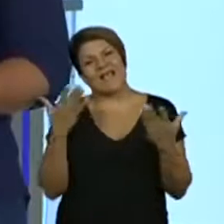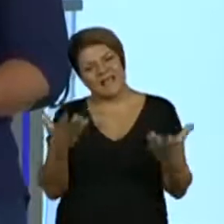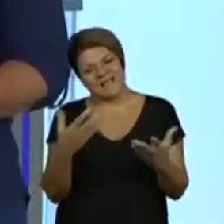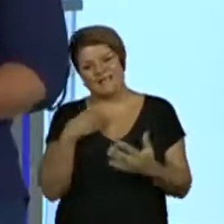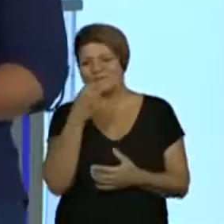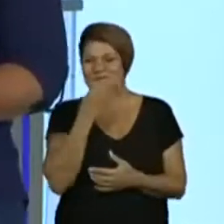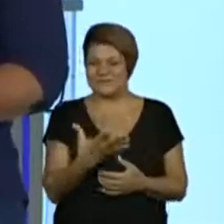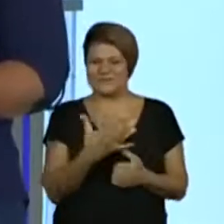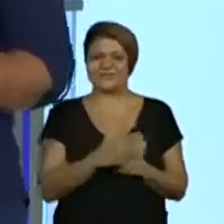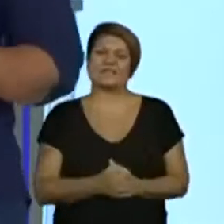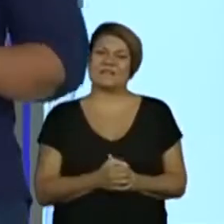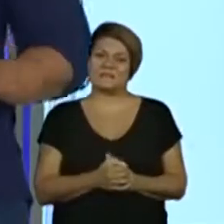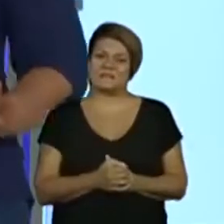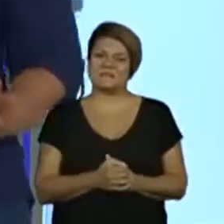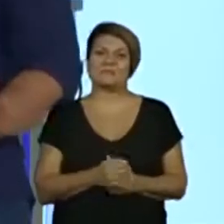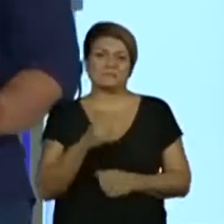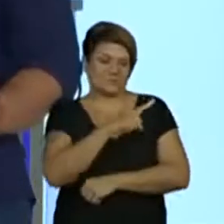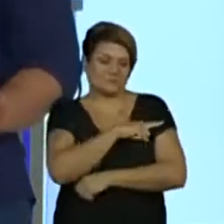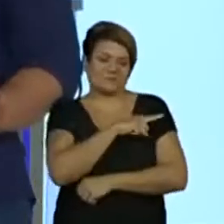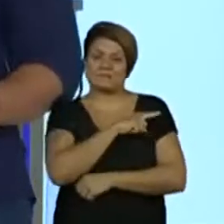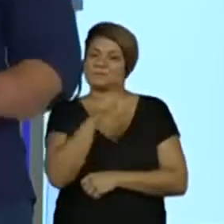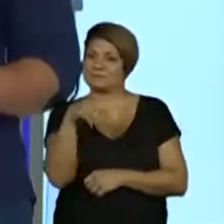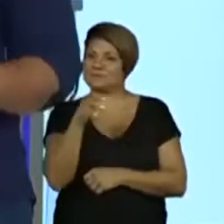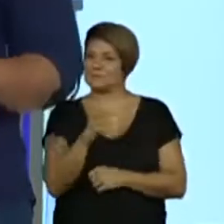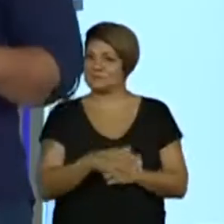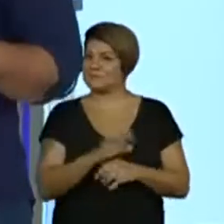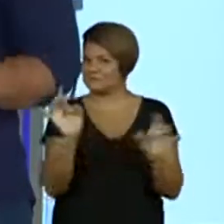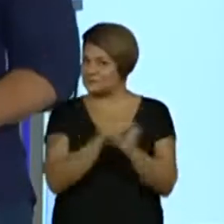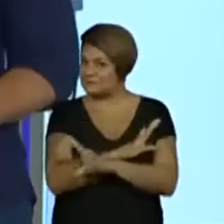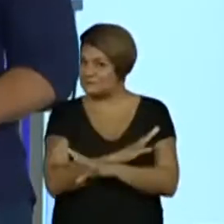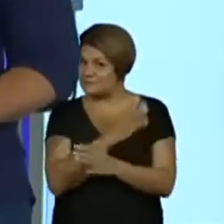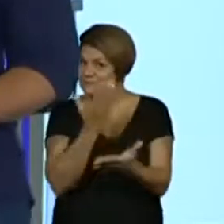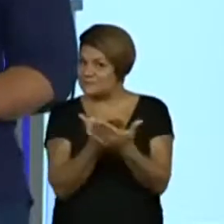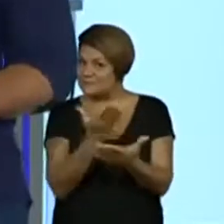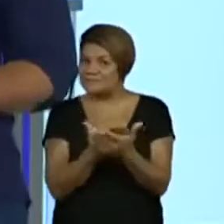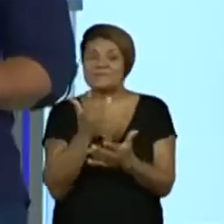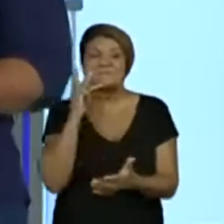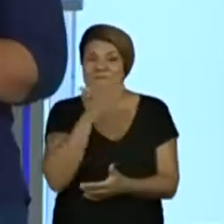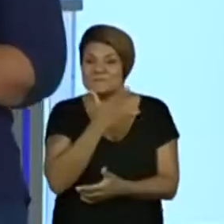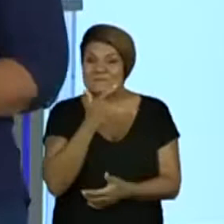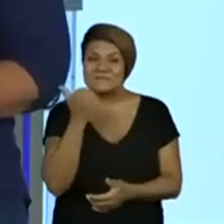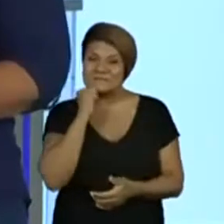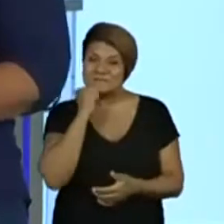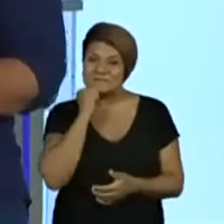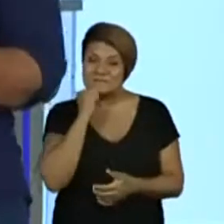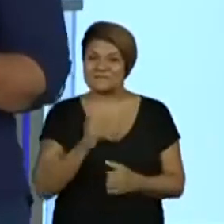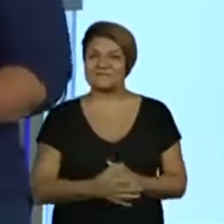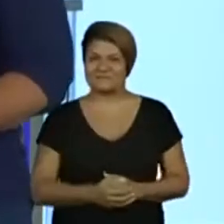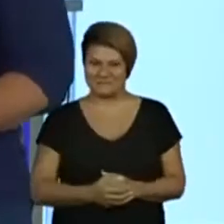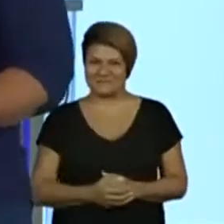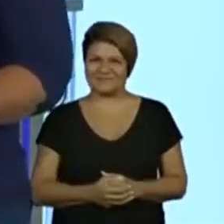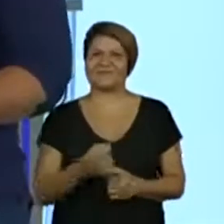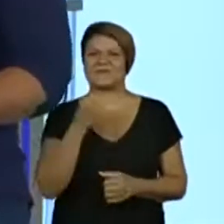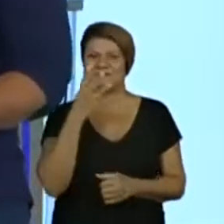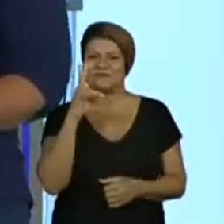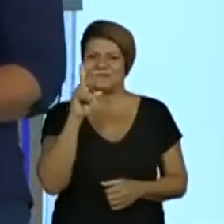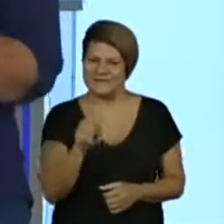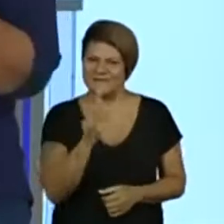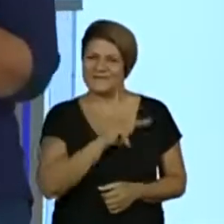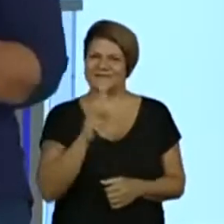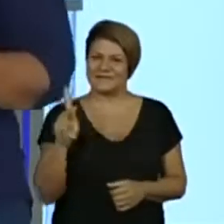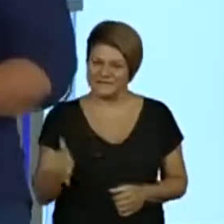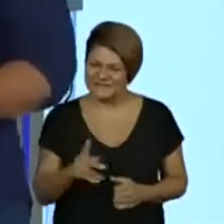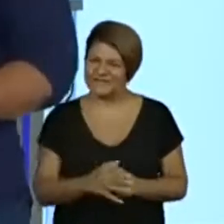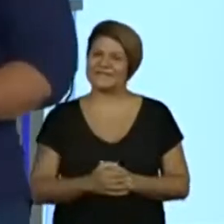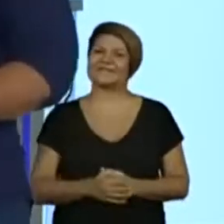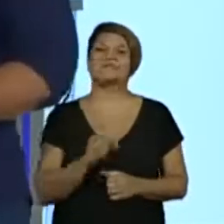dia, primeiro ano! Todo mundo já preparado aí para uma aula deliciosa de ciências. Bom dia, professores!